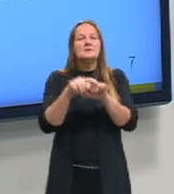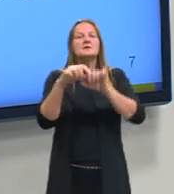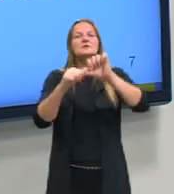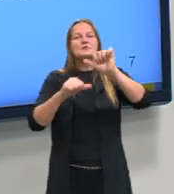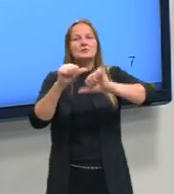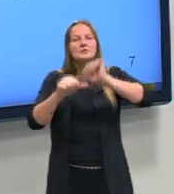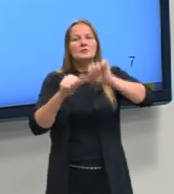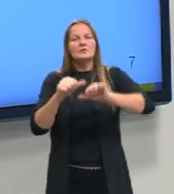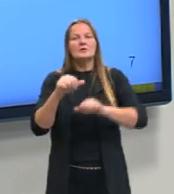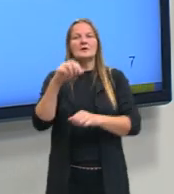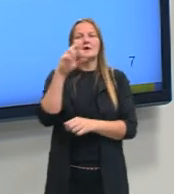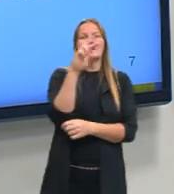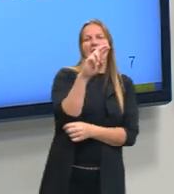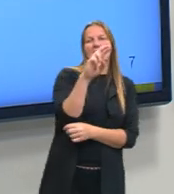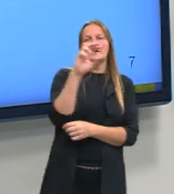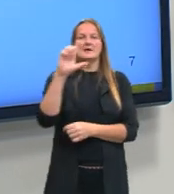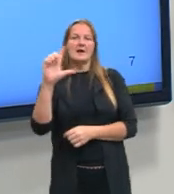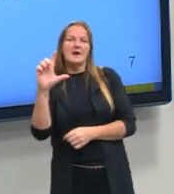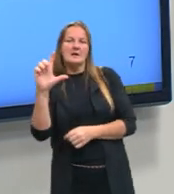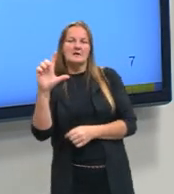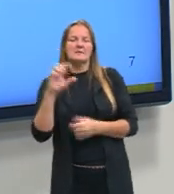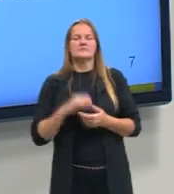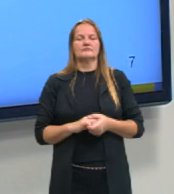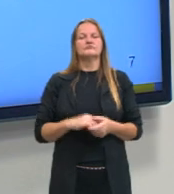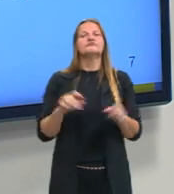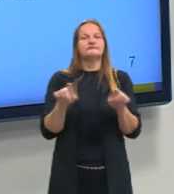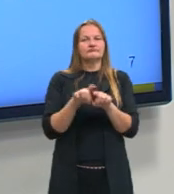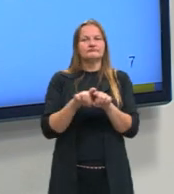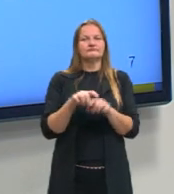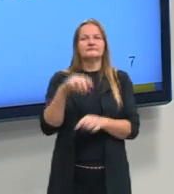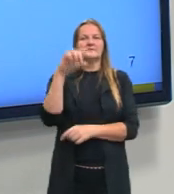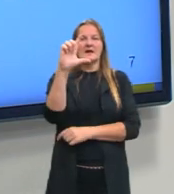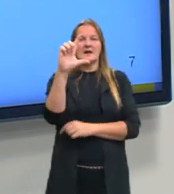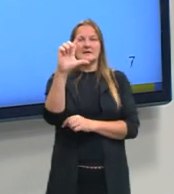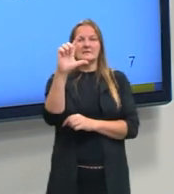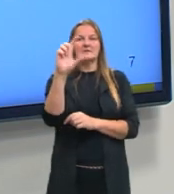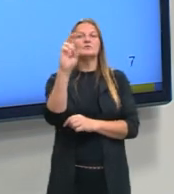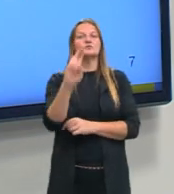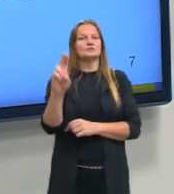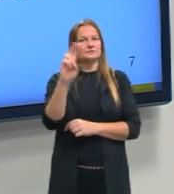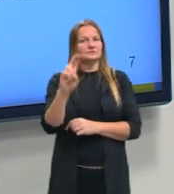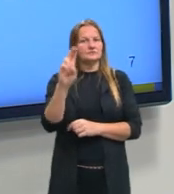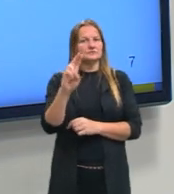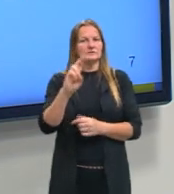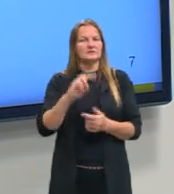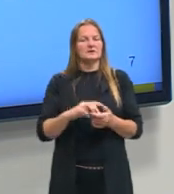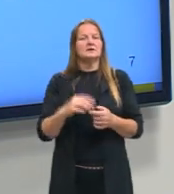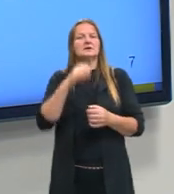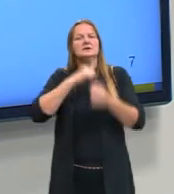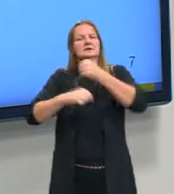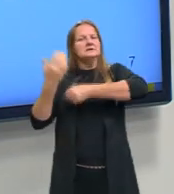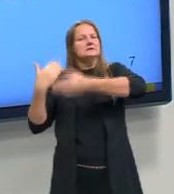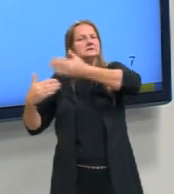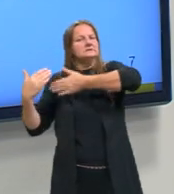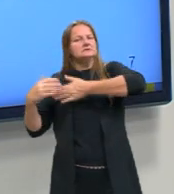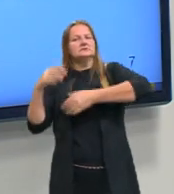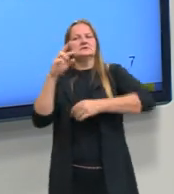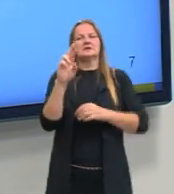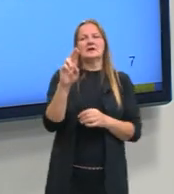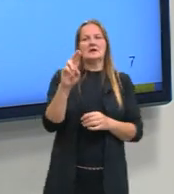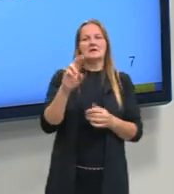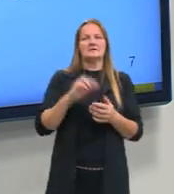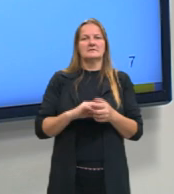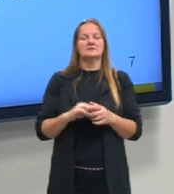pelo R, aliás. A letra L sendo usada, né? A letra R sendo usada no lugar do L.